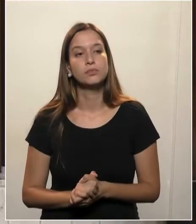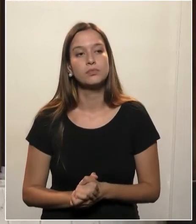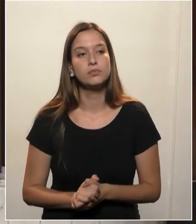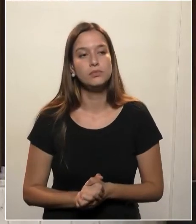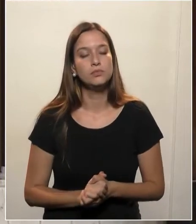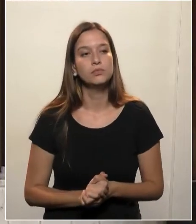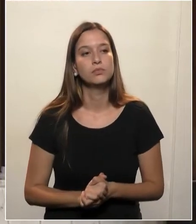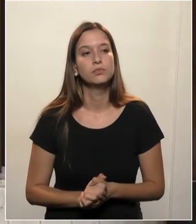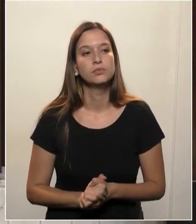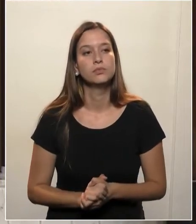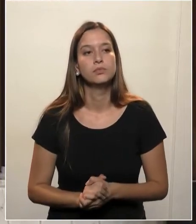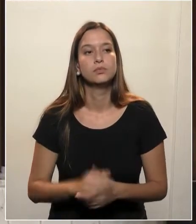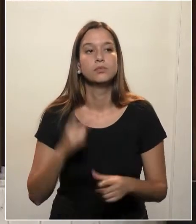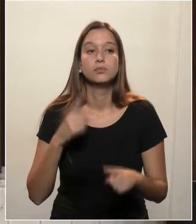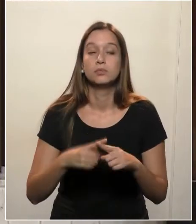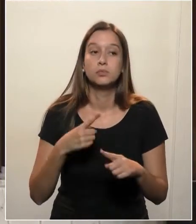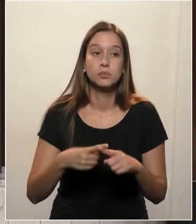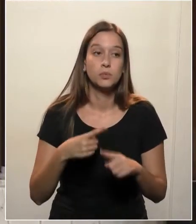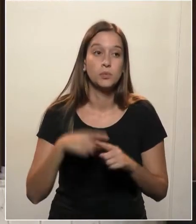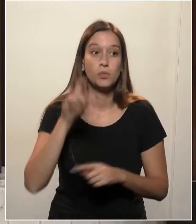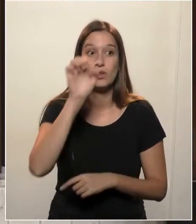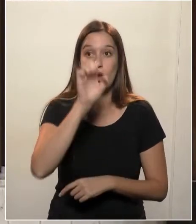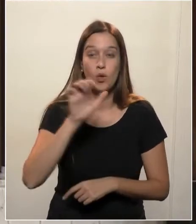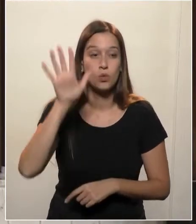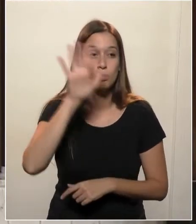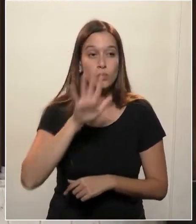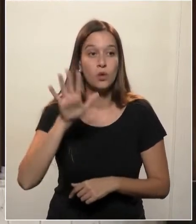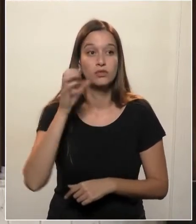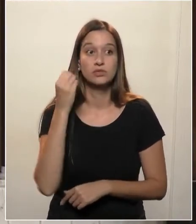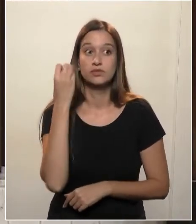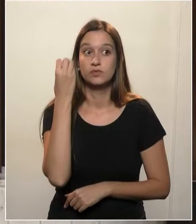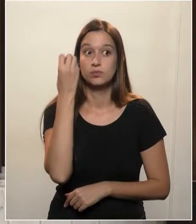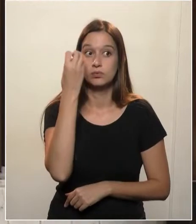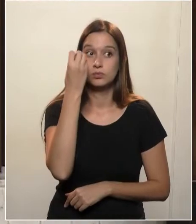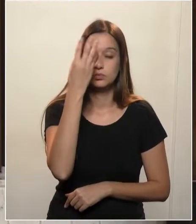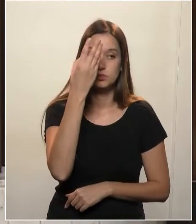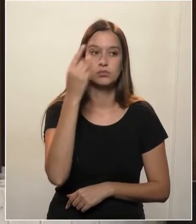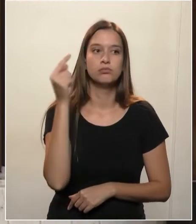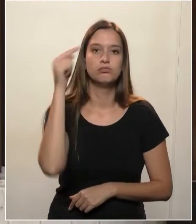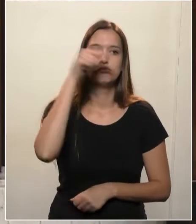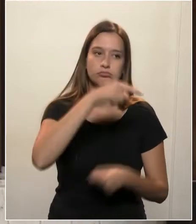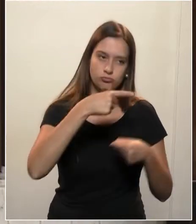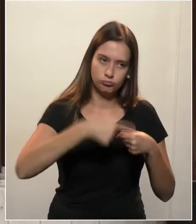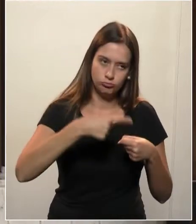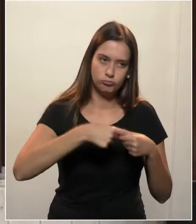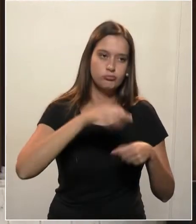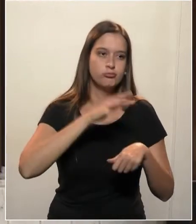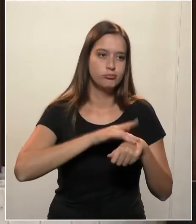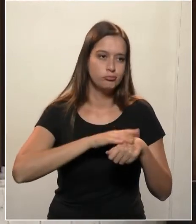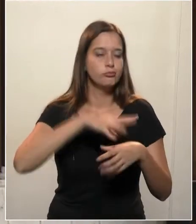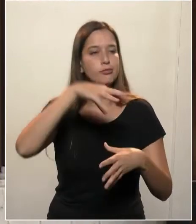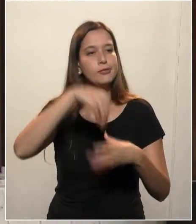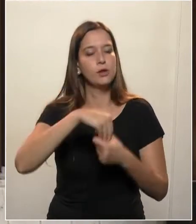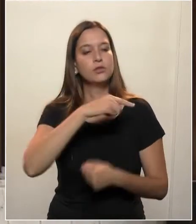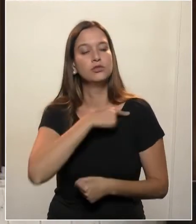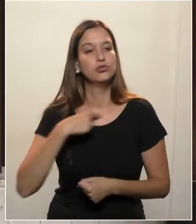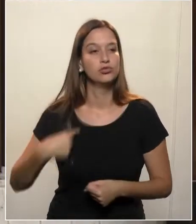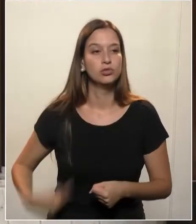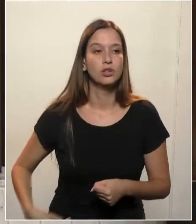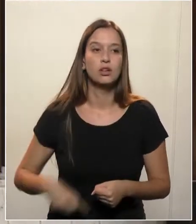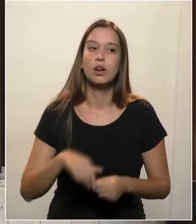a Europa, os viajantes da Europa vão levar de novo a epidemia para outras províncias da China. Óbvio que isso vai ocorrer.